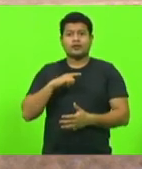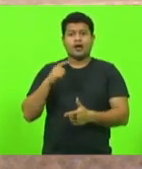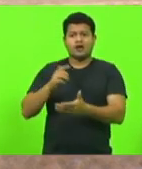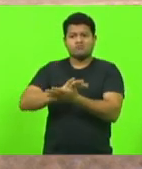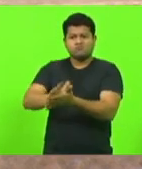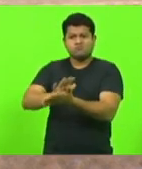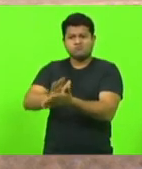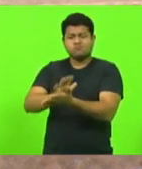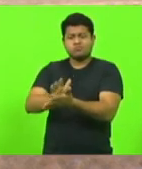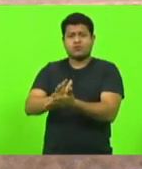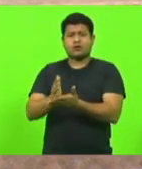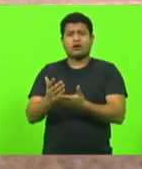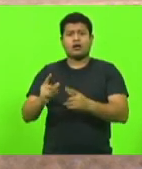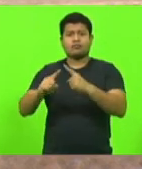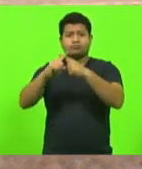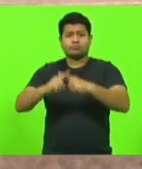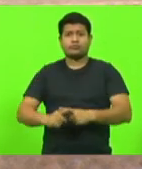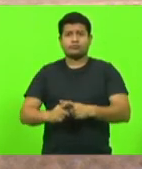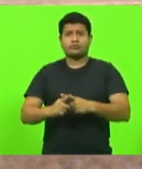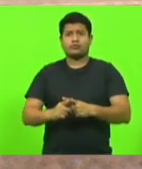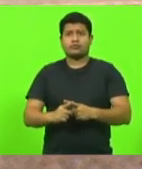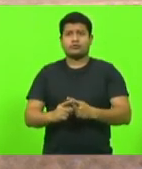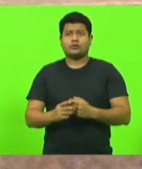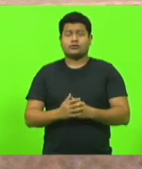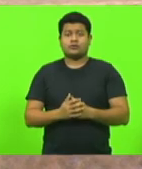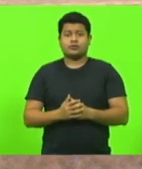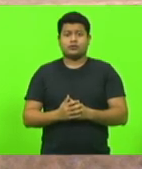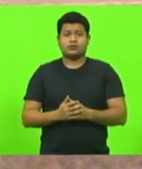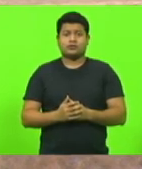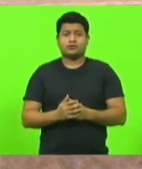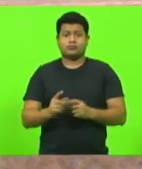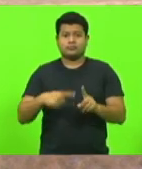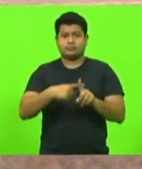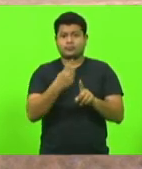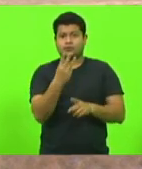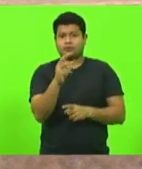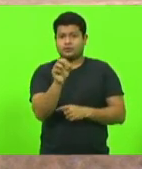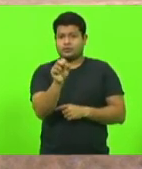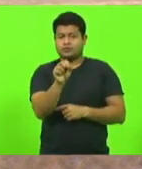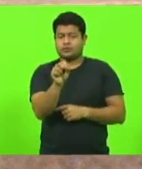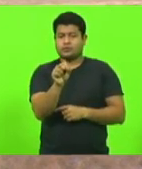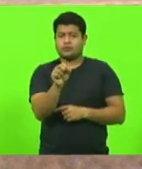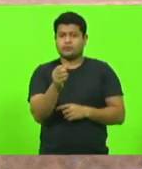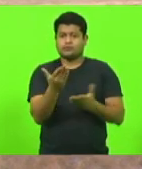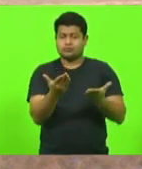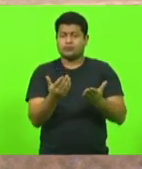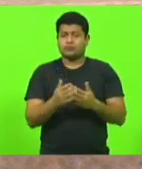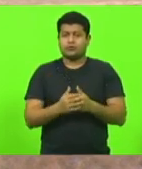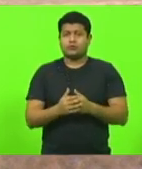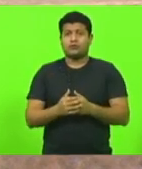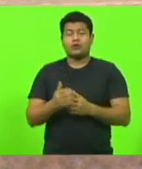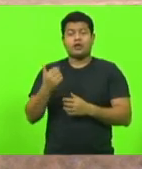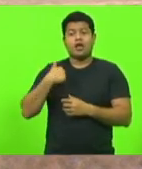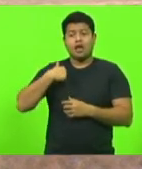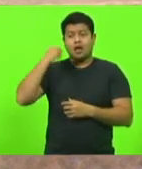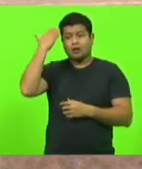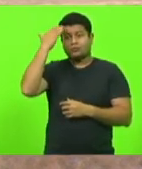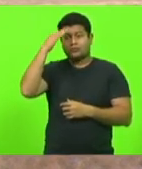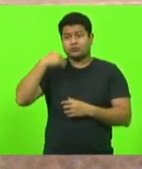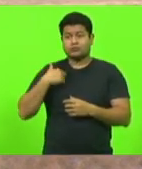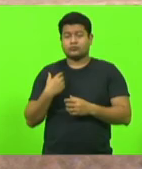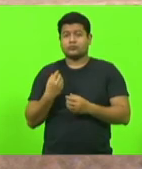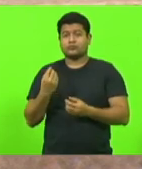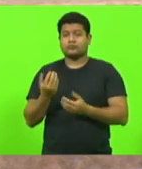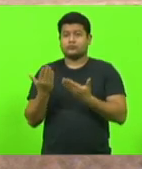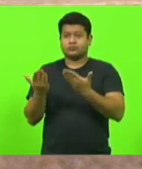então você disse que a polícia está... Mais 30 segundos, deputado. Então eu entendo que quando você excepciona para